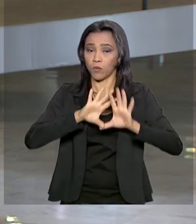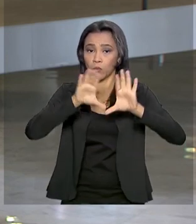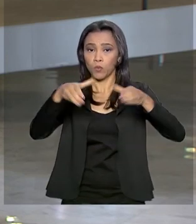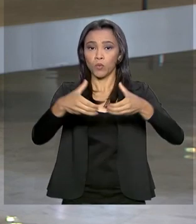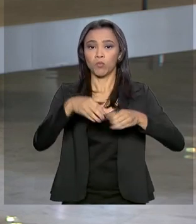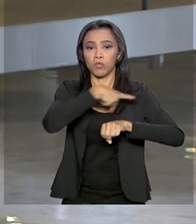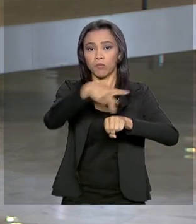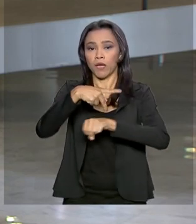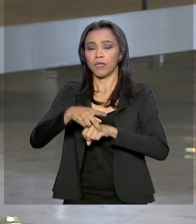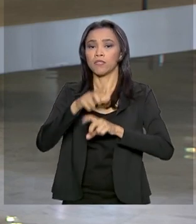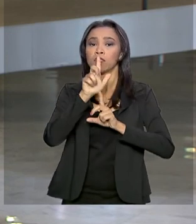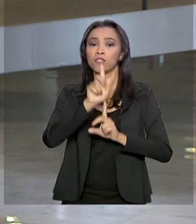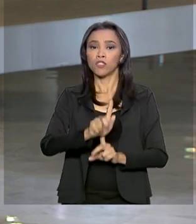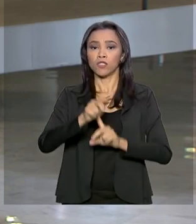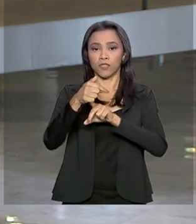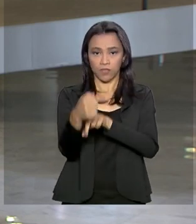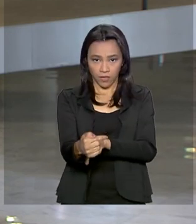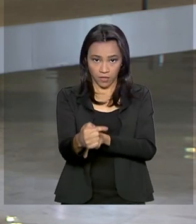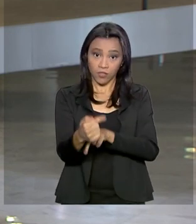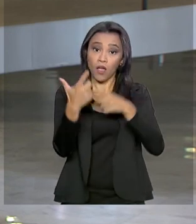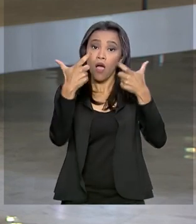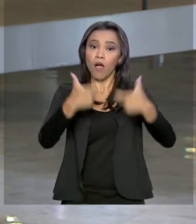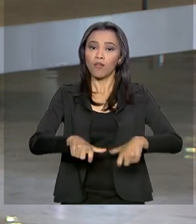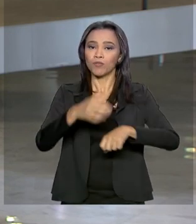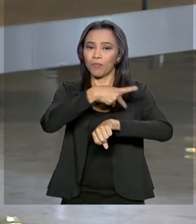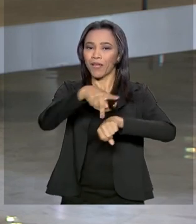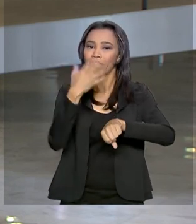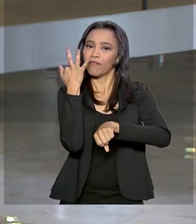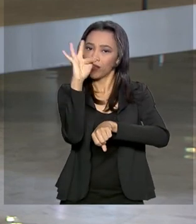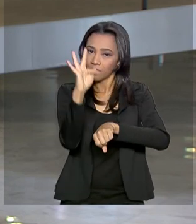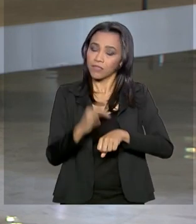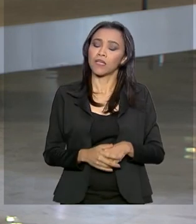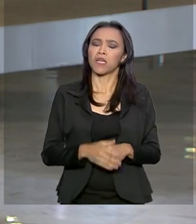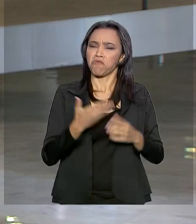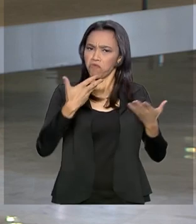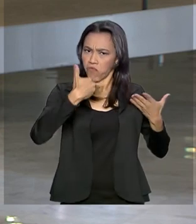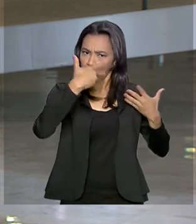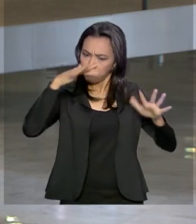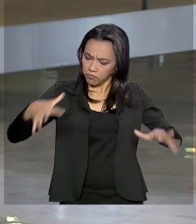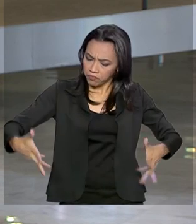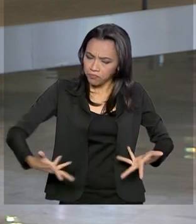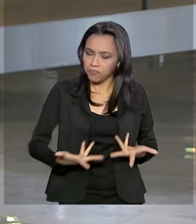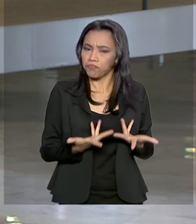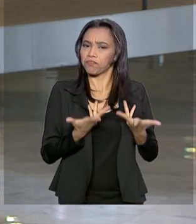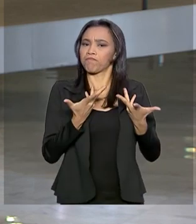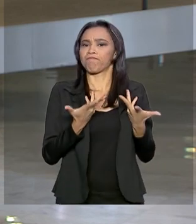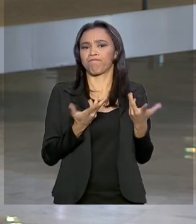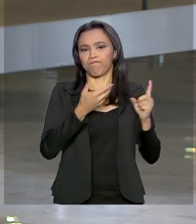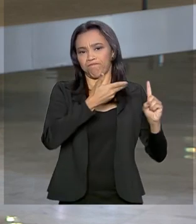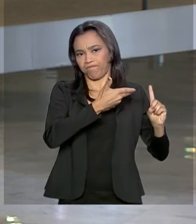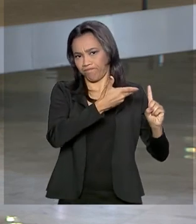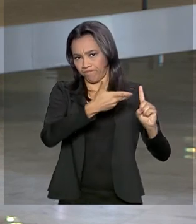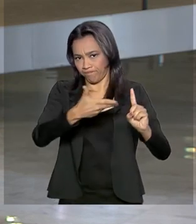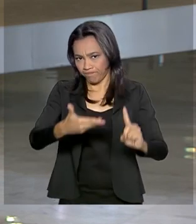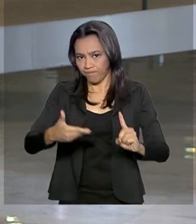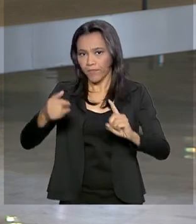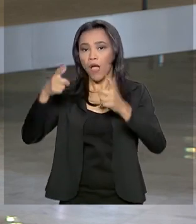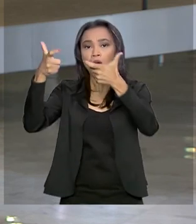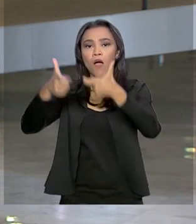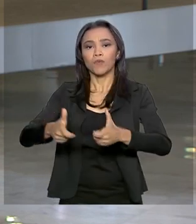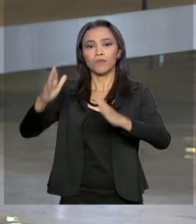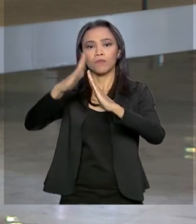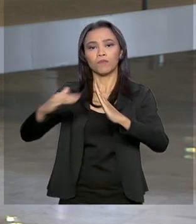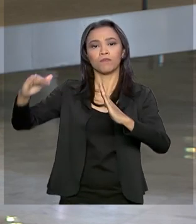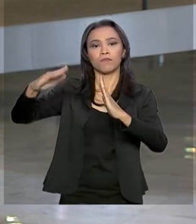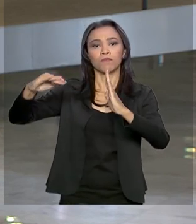realizada na França. Sebastião Pinheira foi recebido com honras militares no Palácio da Alvorada.